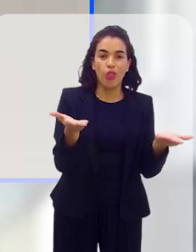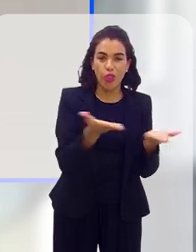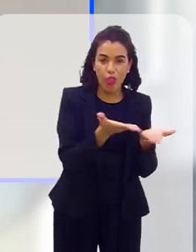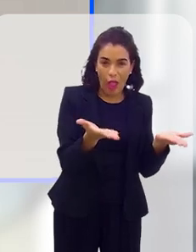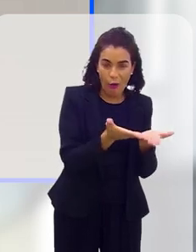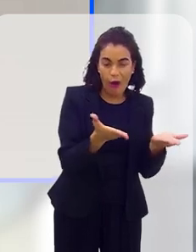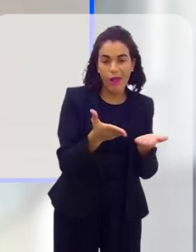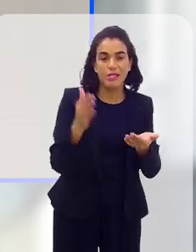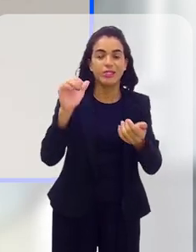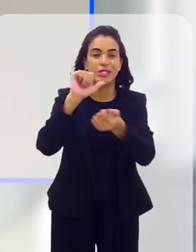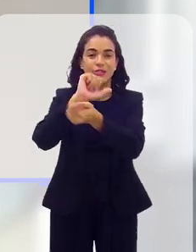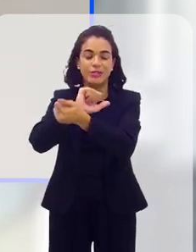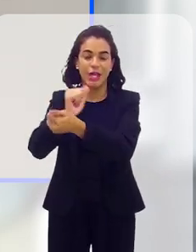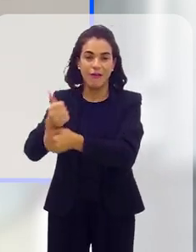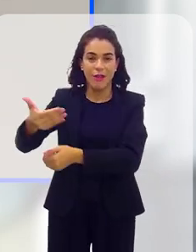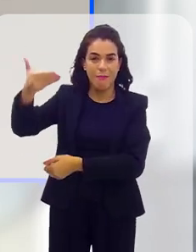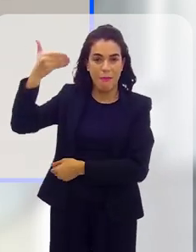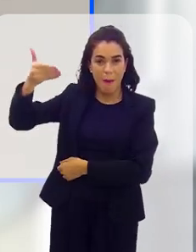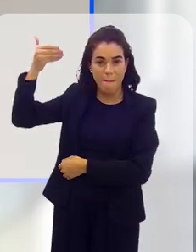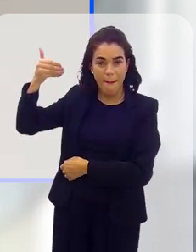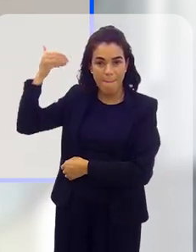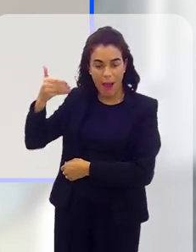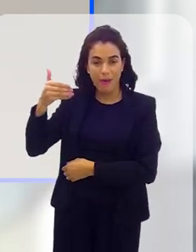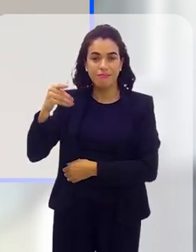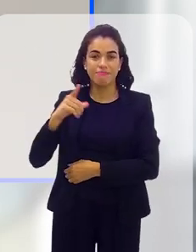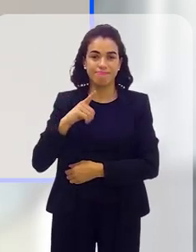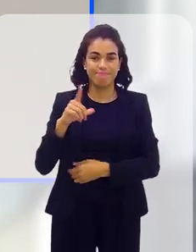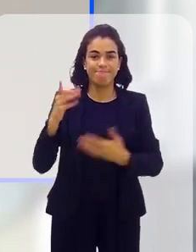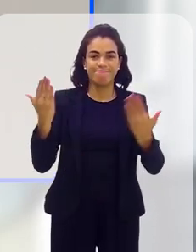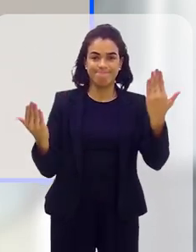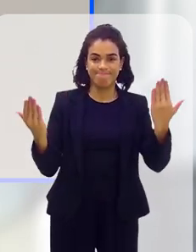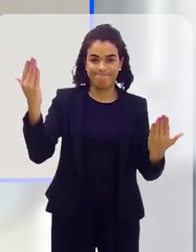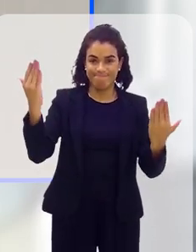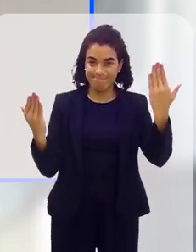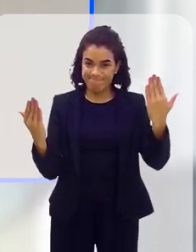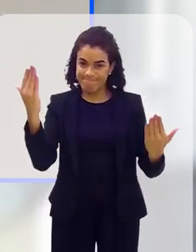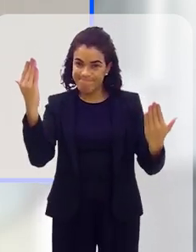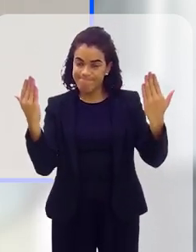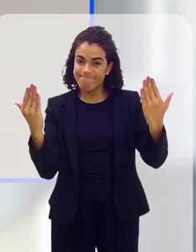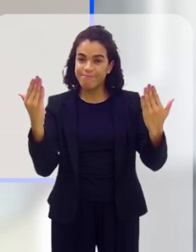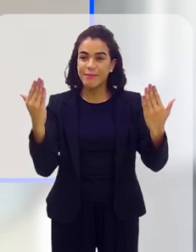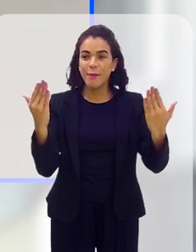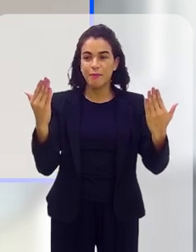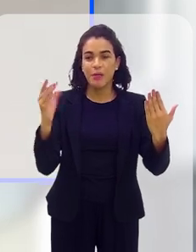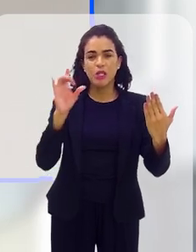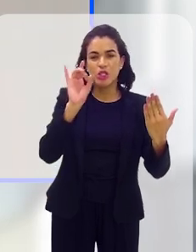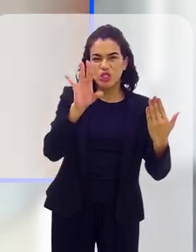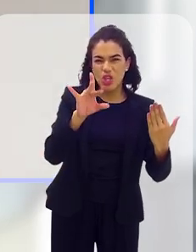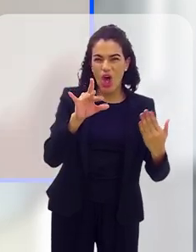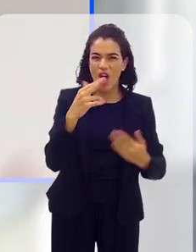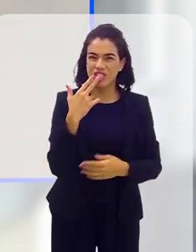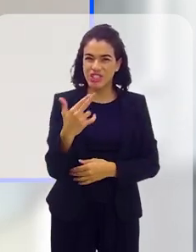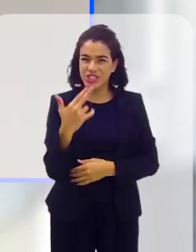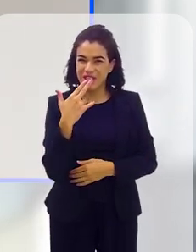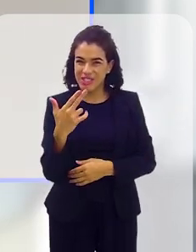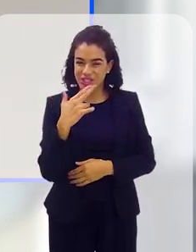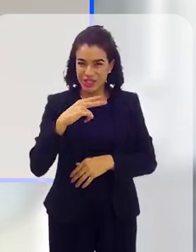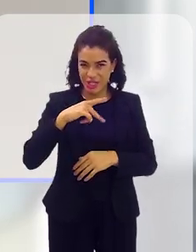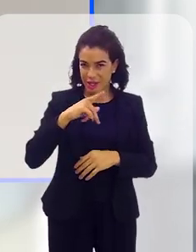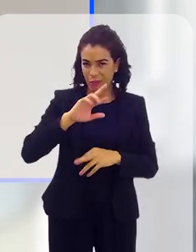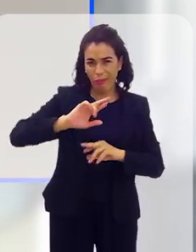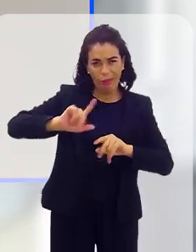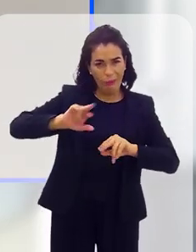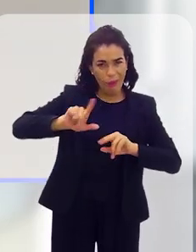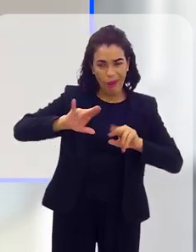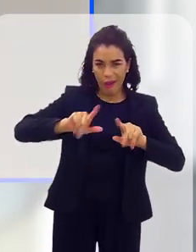escravidão moderna, ela tem esse viés, ela enxerga essa necessidade, não é que só existam estrangeiros,